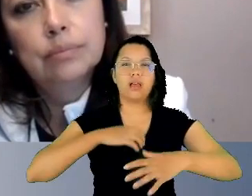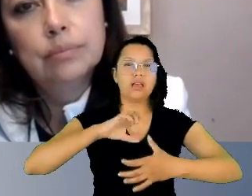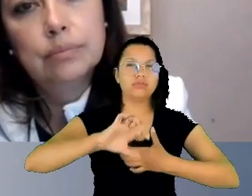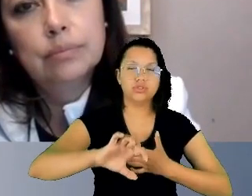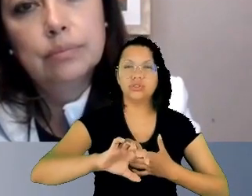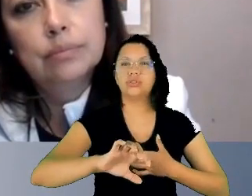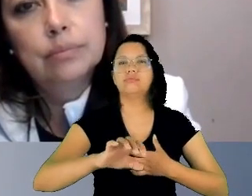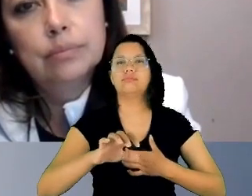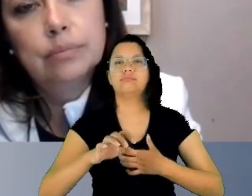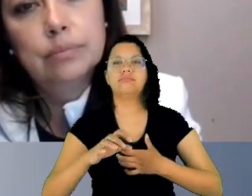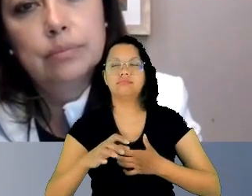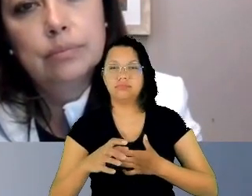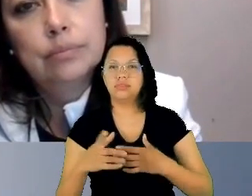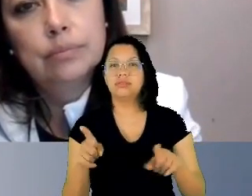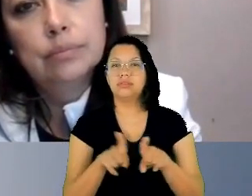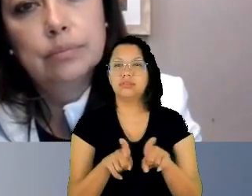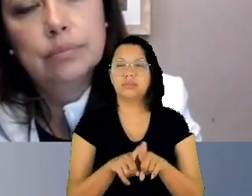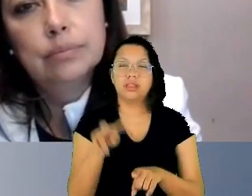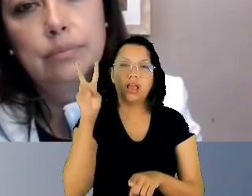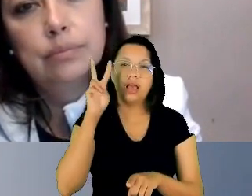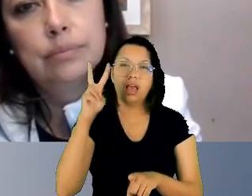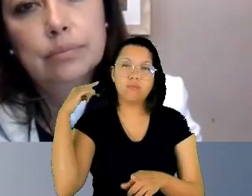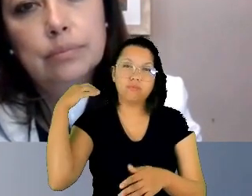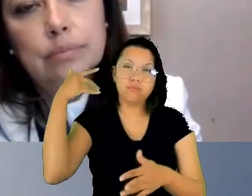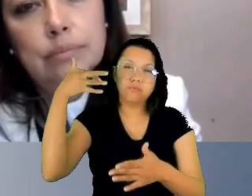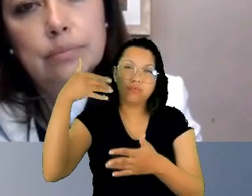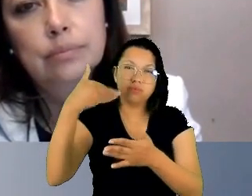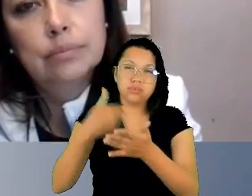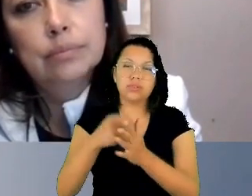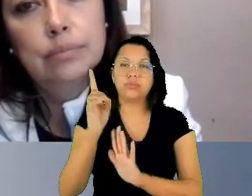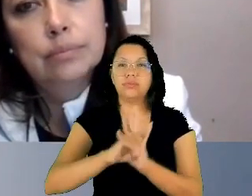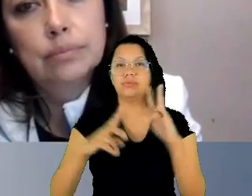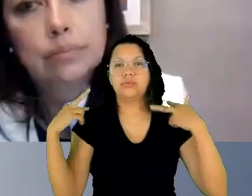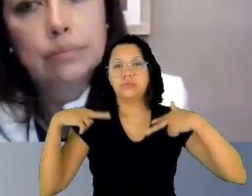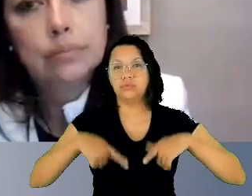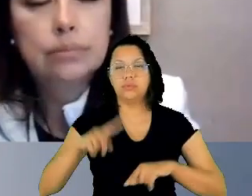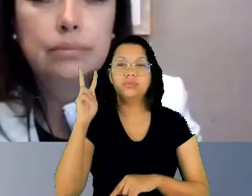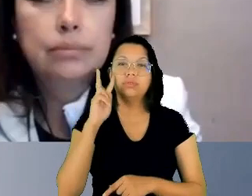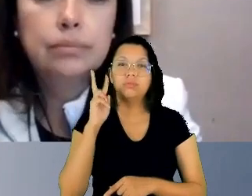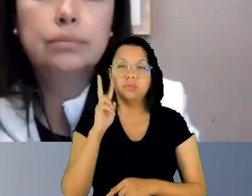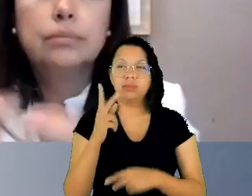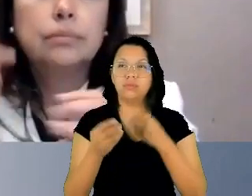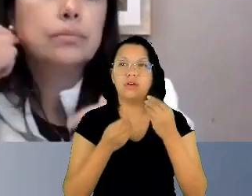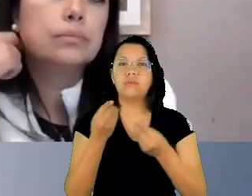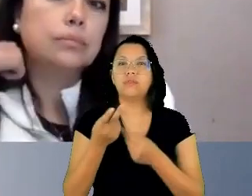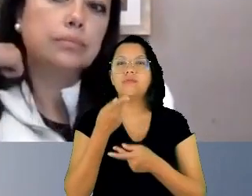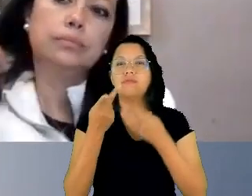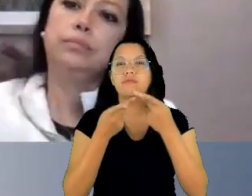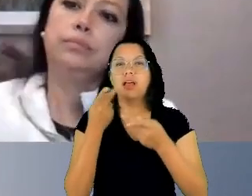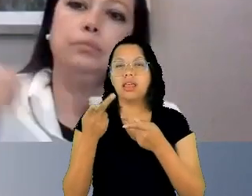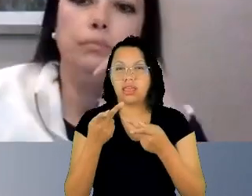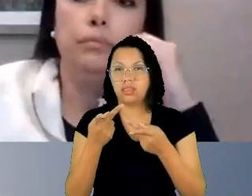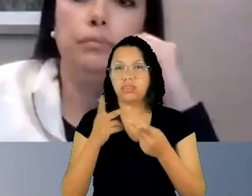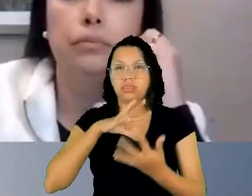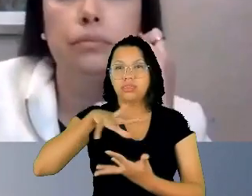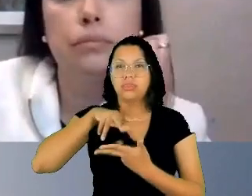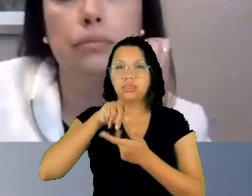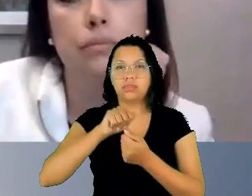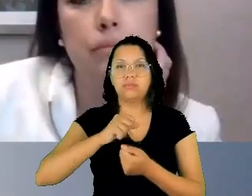dos direitos humanos. Eu lembro o lema da Declaração Universal de 1948, que traz aqui,